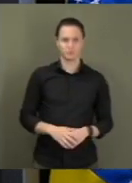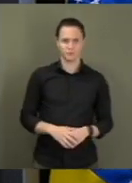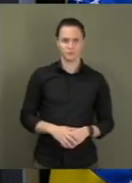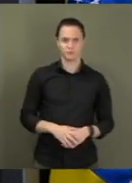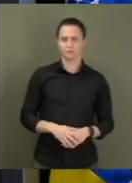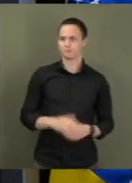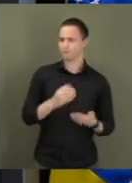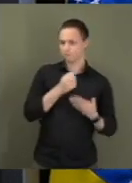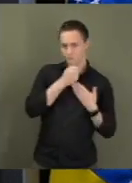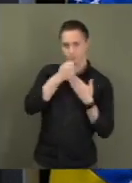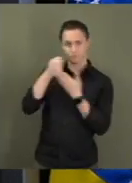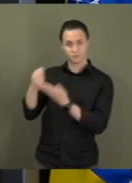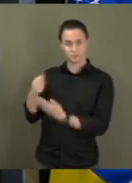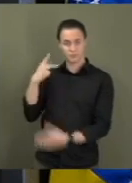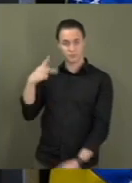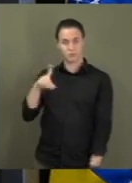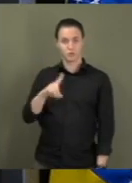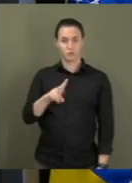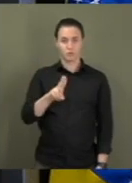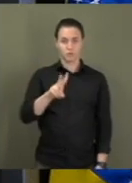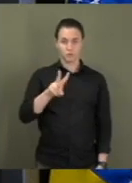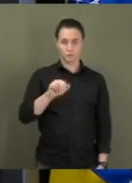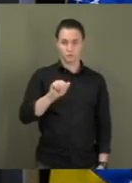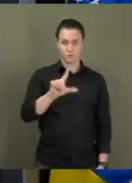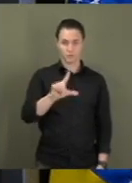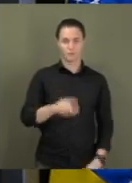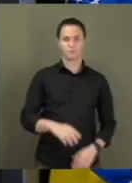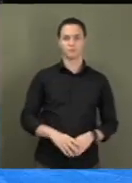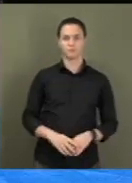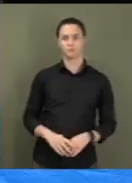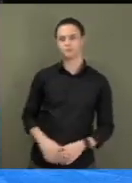o presidente permitir, com a parte do senador Marcos Duval. Te agradeço.